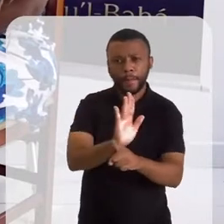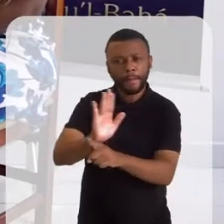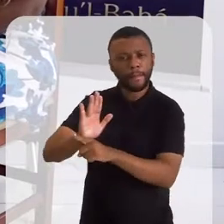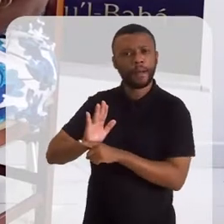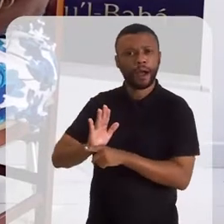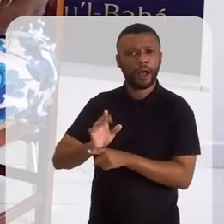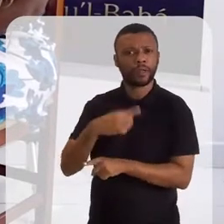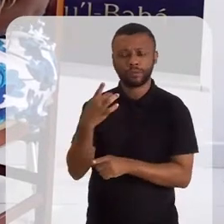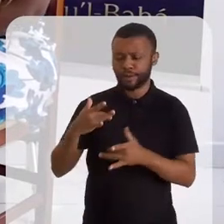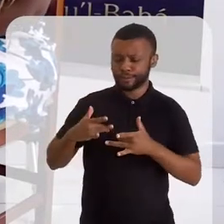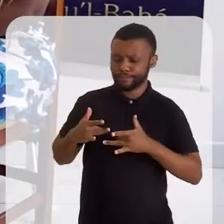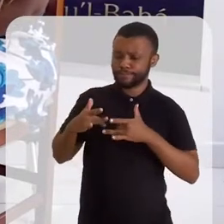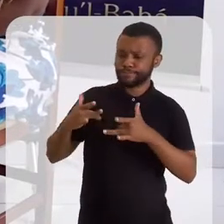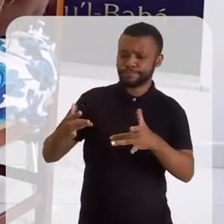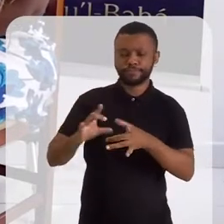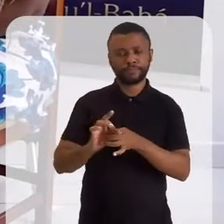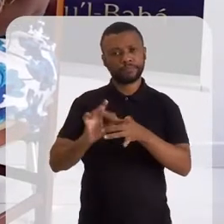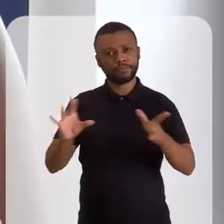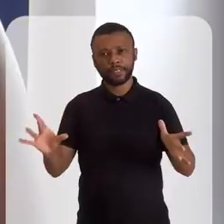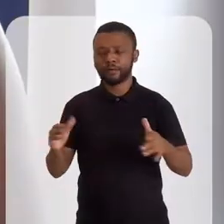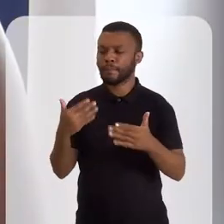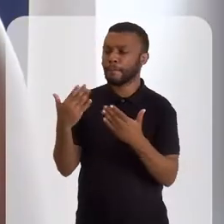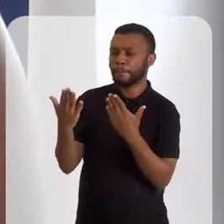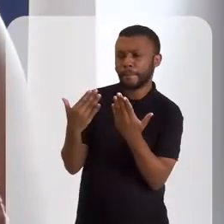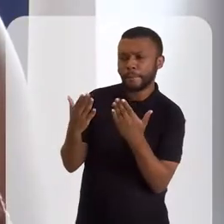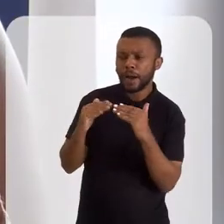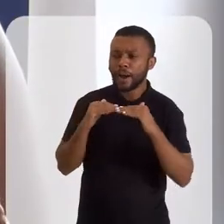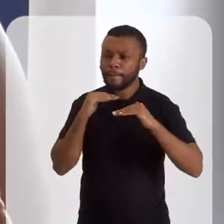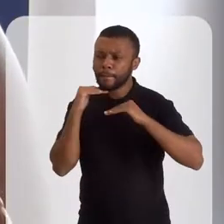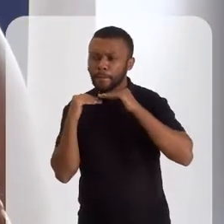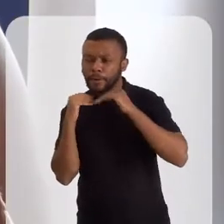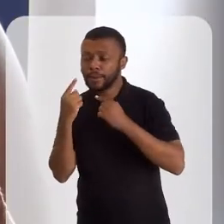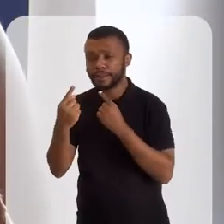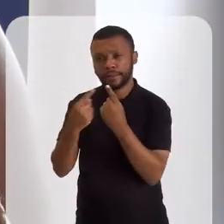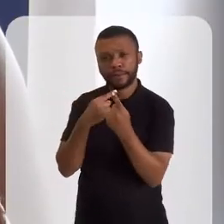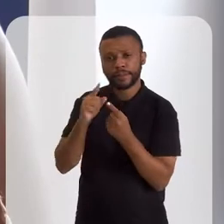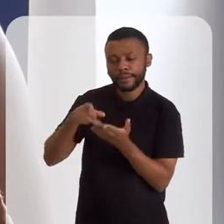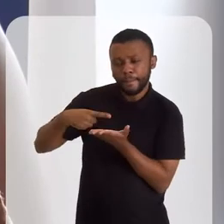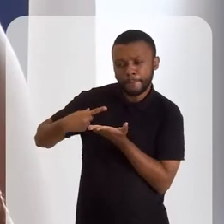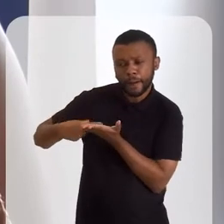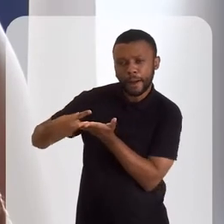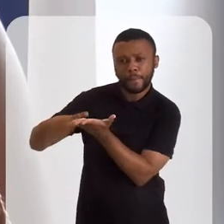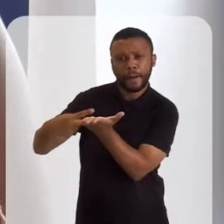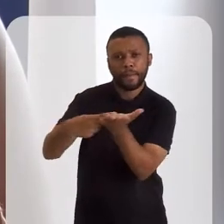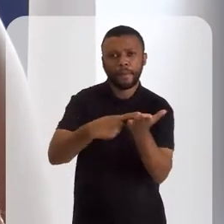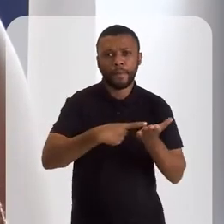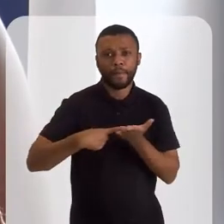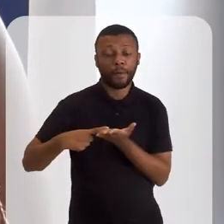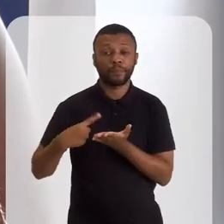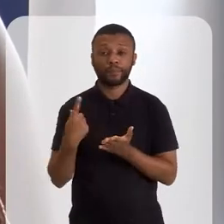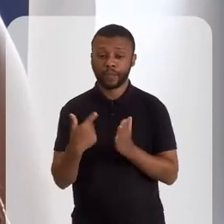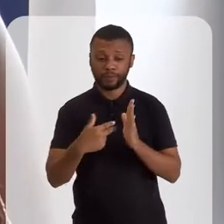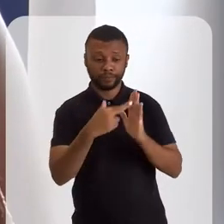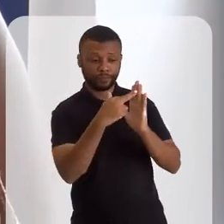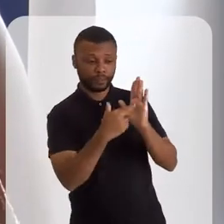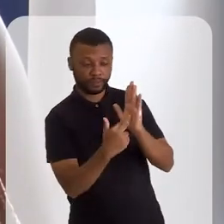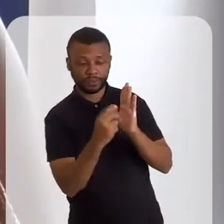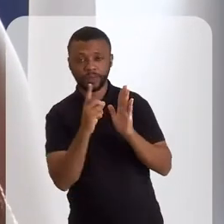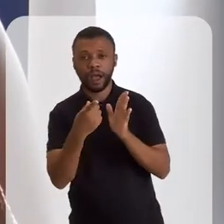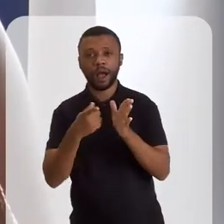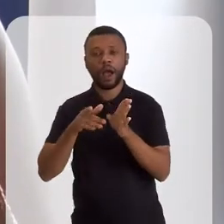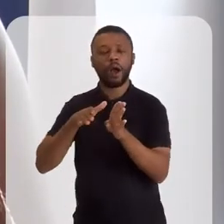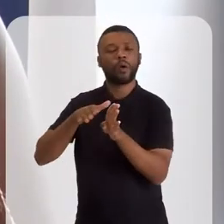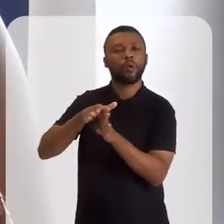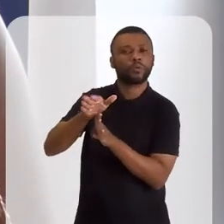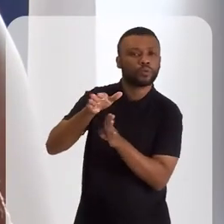necessidade, então a gente se coloca à disposição para conversar, debater, entrar em consentimentos, que é um dos princípios, também, que é a